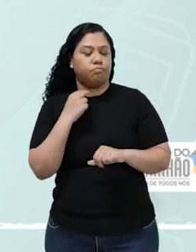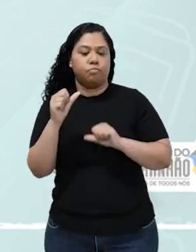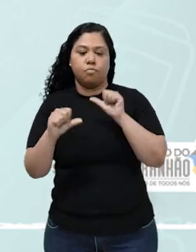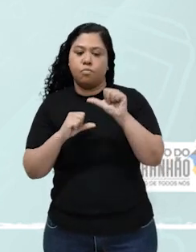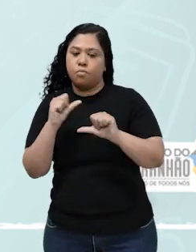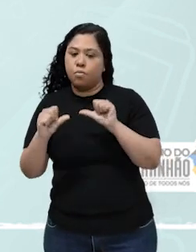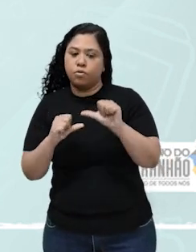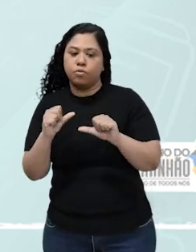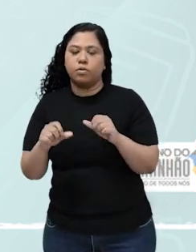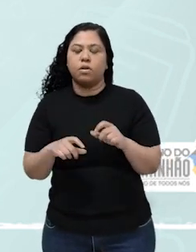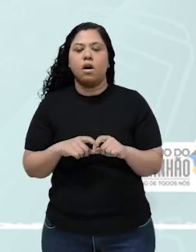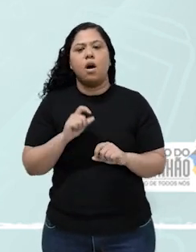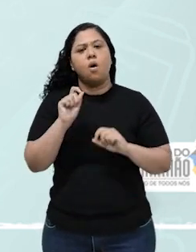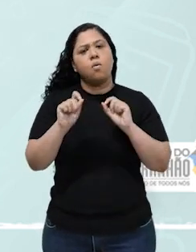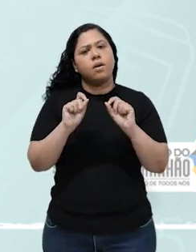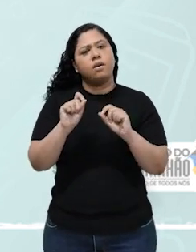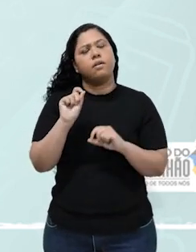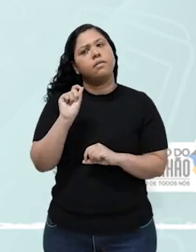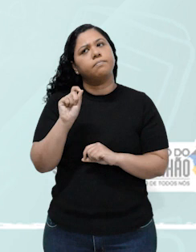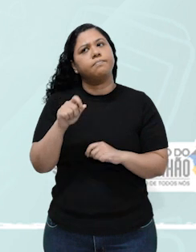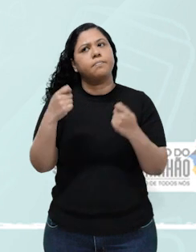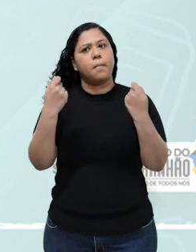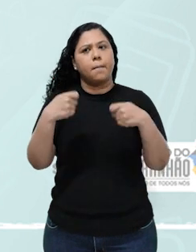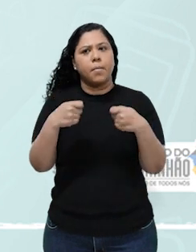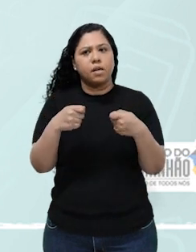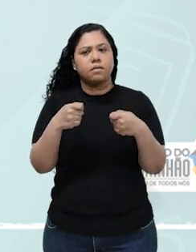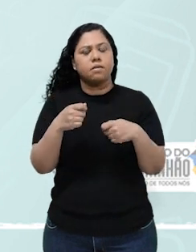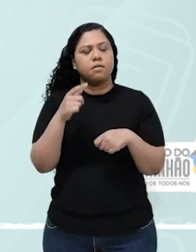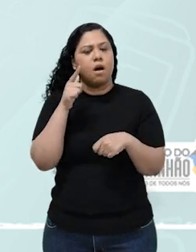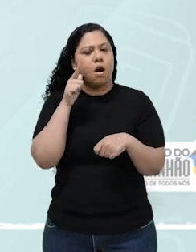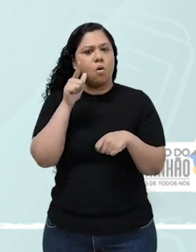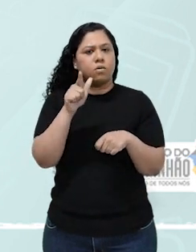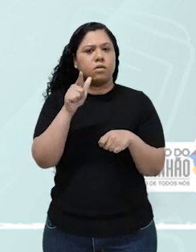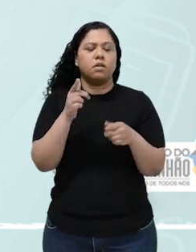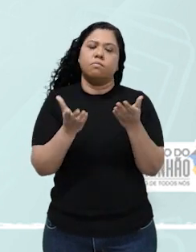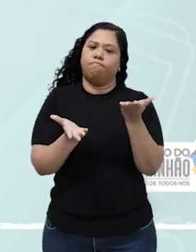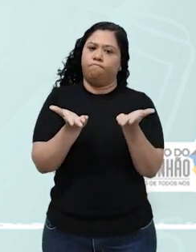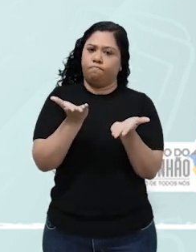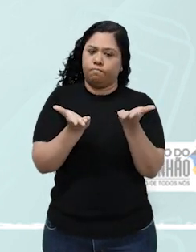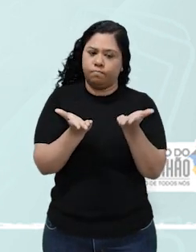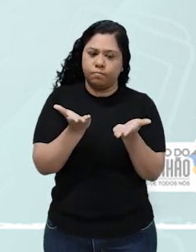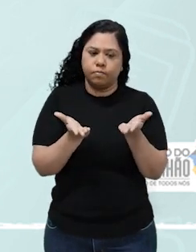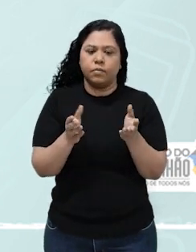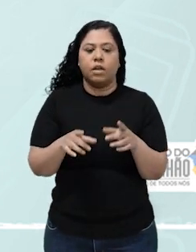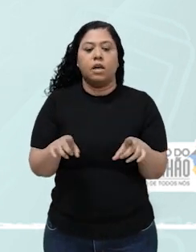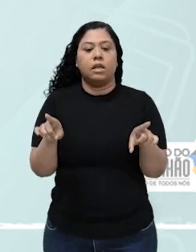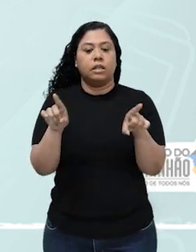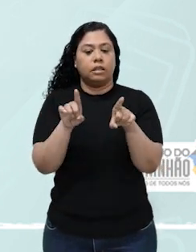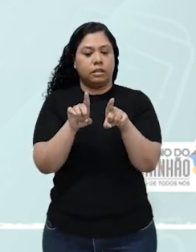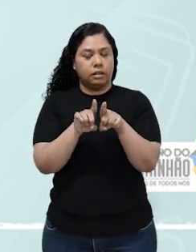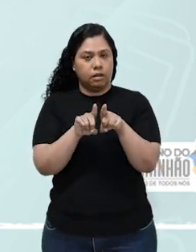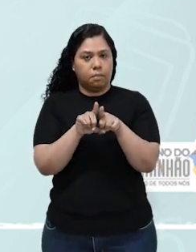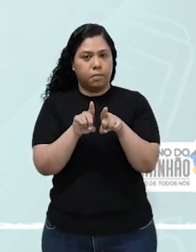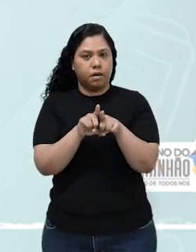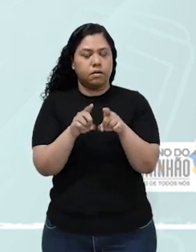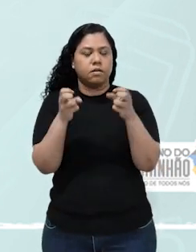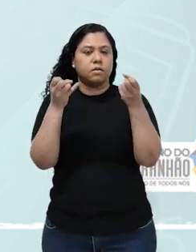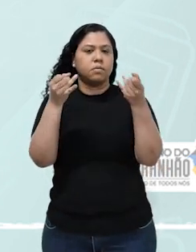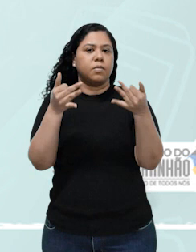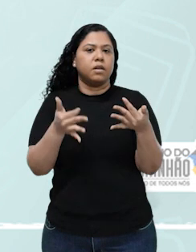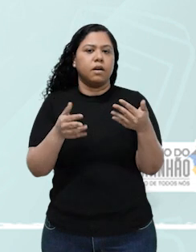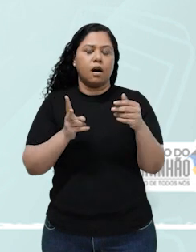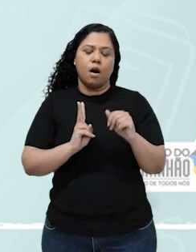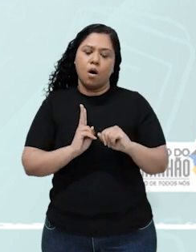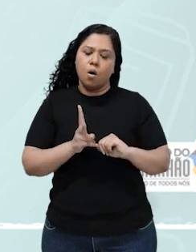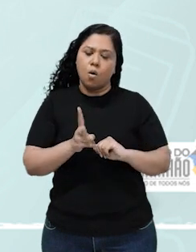condições para atingir o equilíbrio químico e aí vamos comentar sobre a constante de equilíbrio em termos de